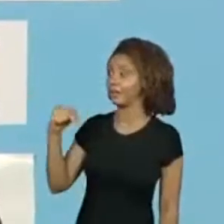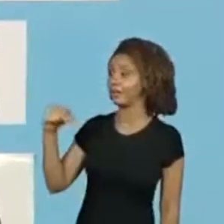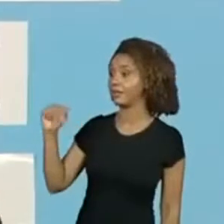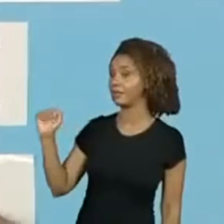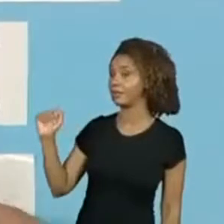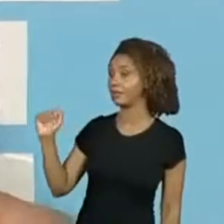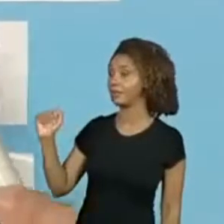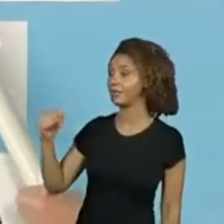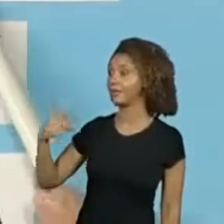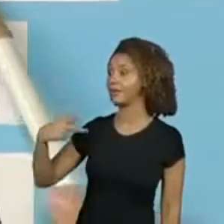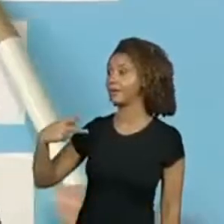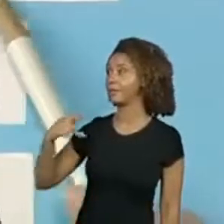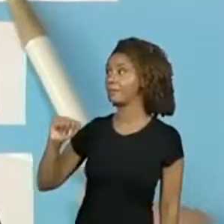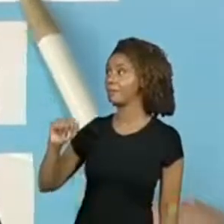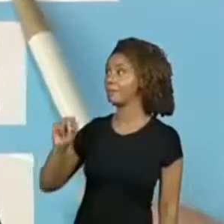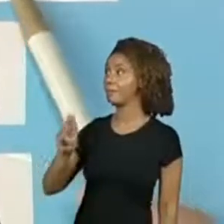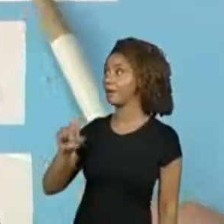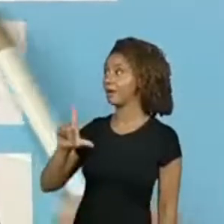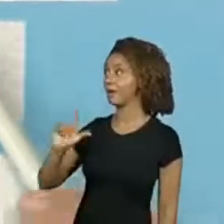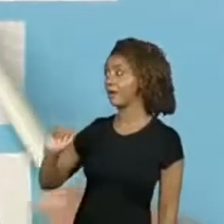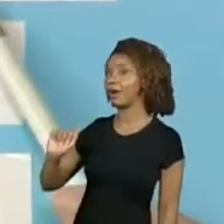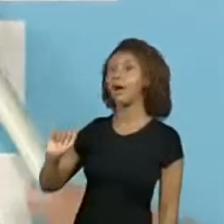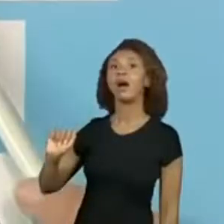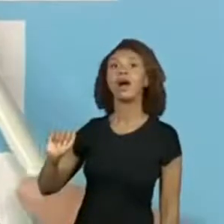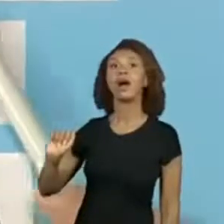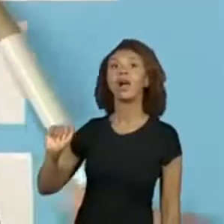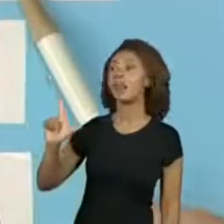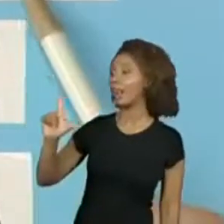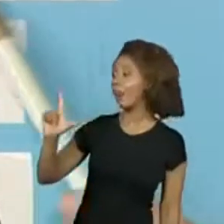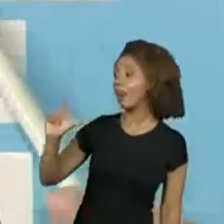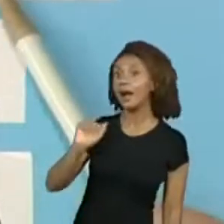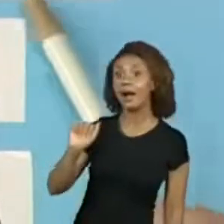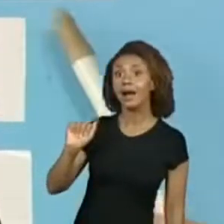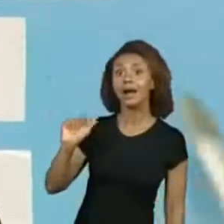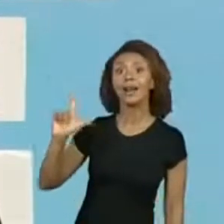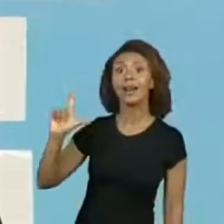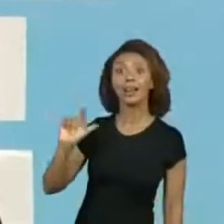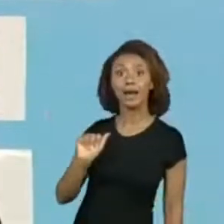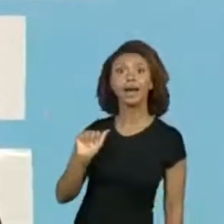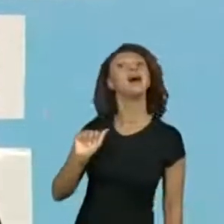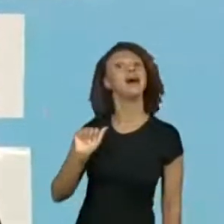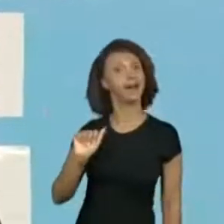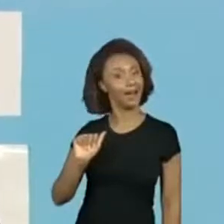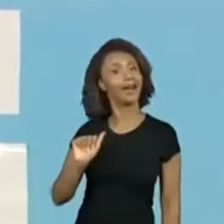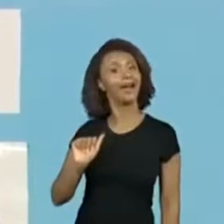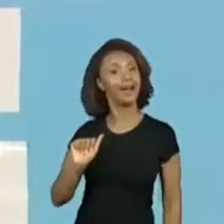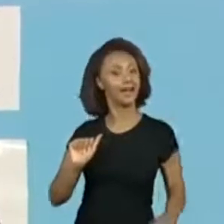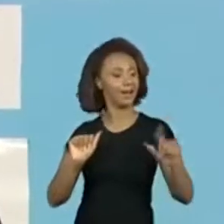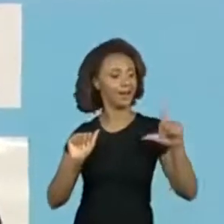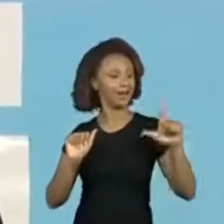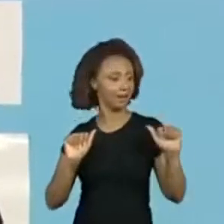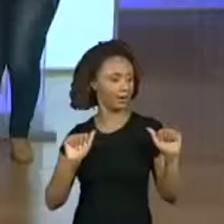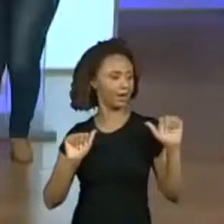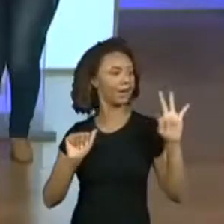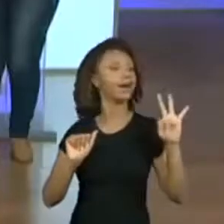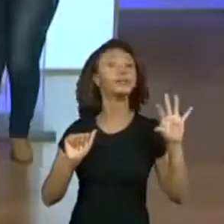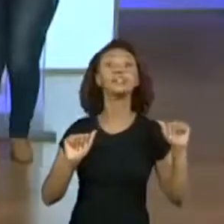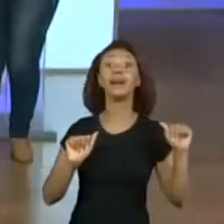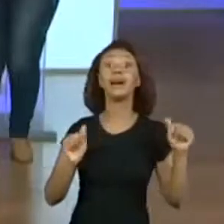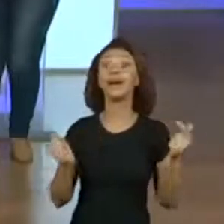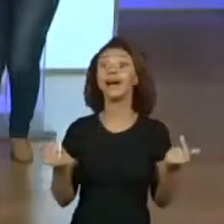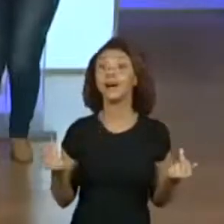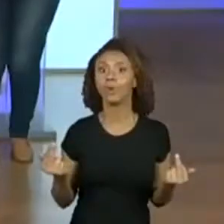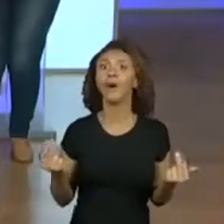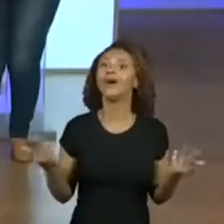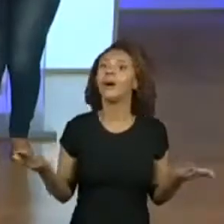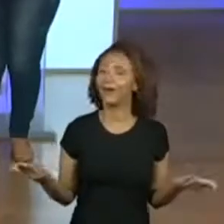Ana Paula. O Lá, então Lá, ó, o Lá ajuda no... Lata. Perfeito.